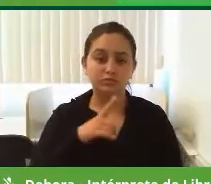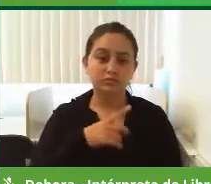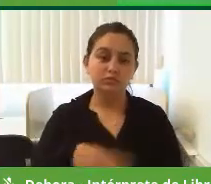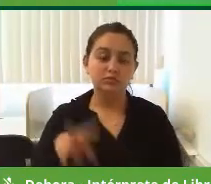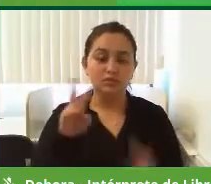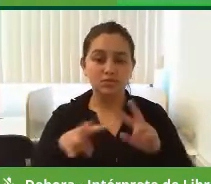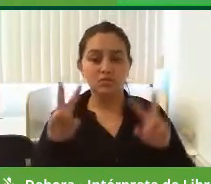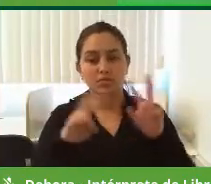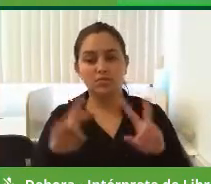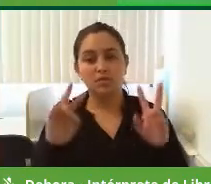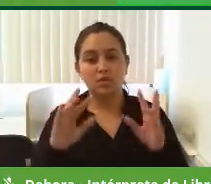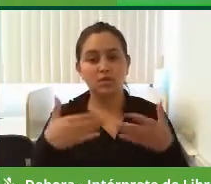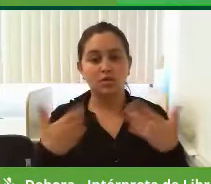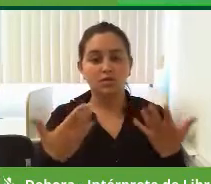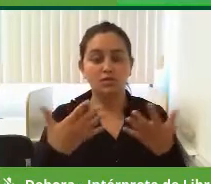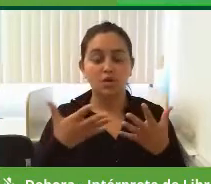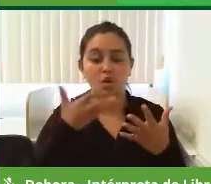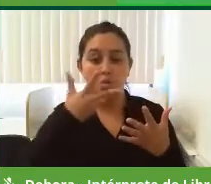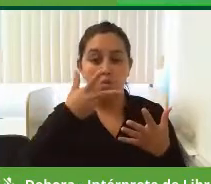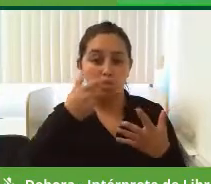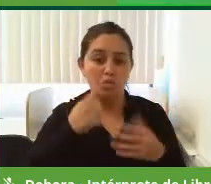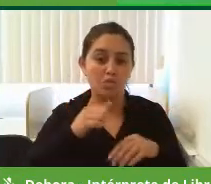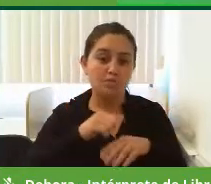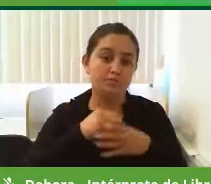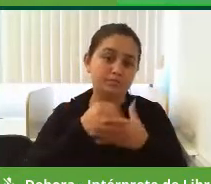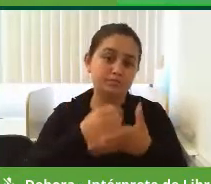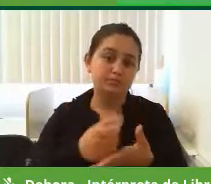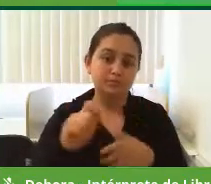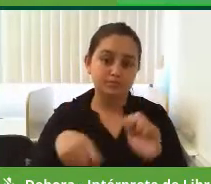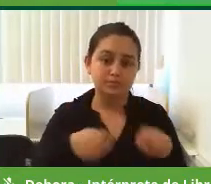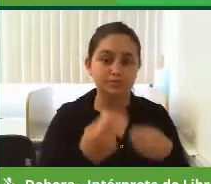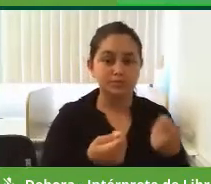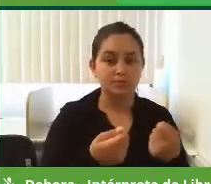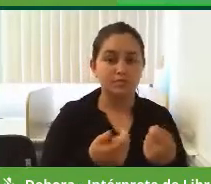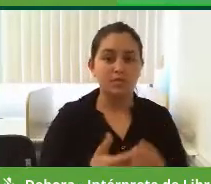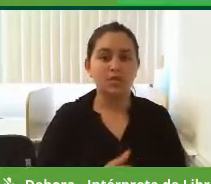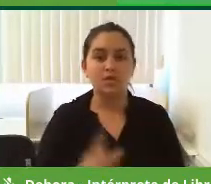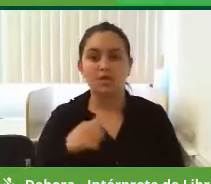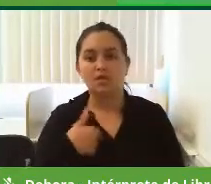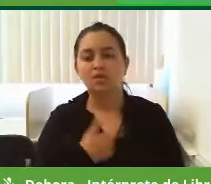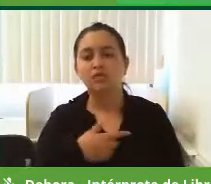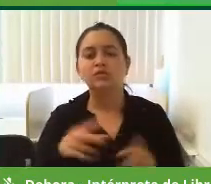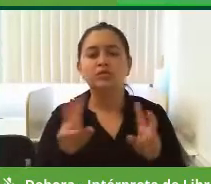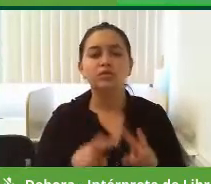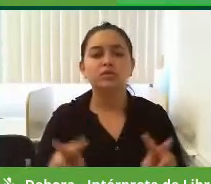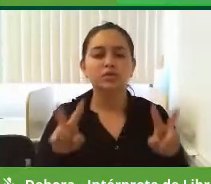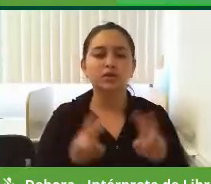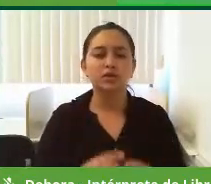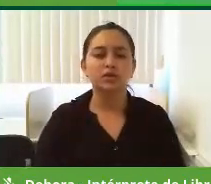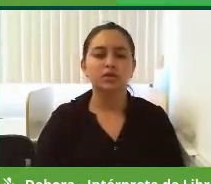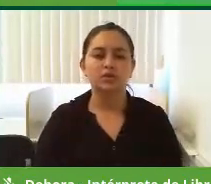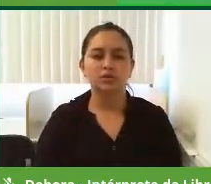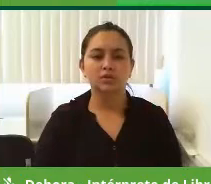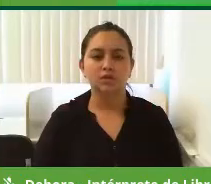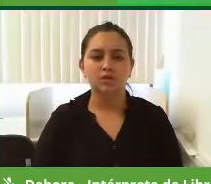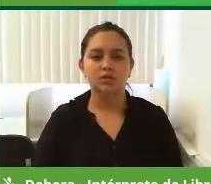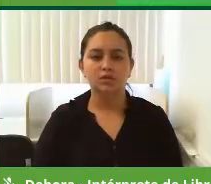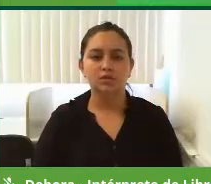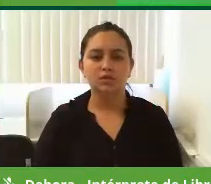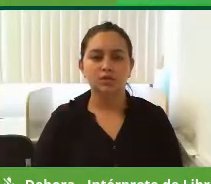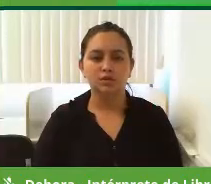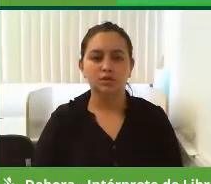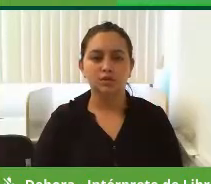que temos que chamar o povo com qualidade para ajudar a administrar. E aí, se nós falamos assim, que os comissionados,